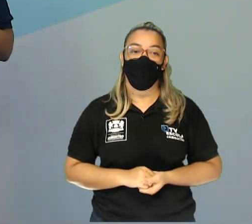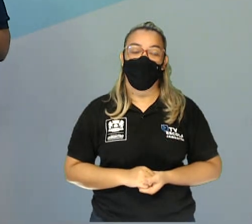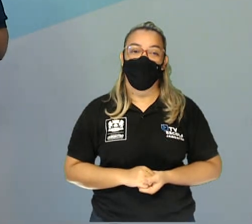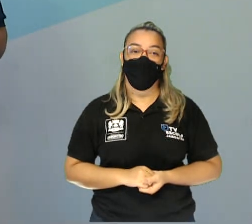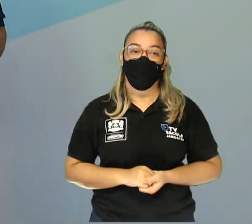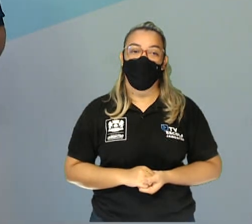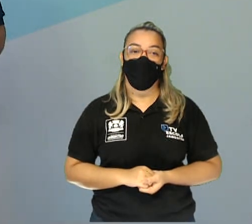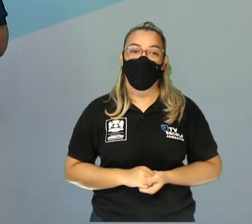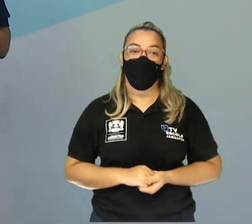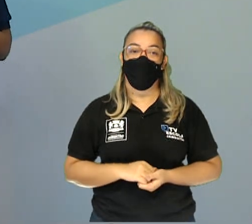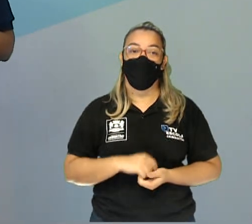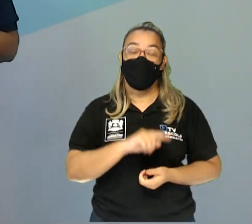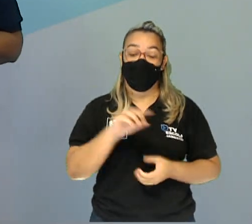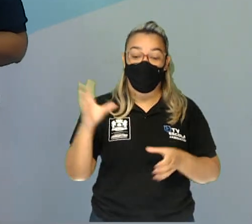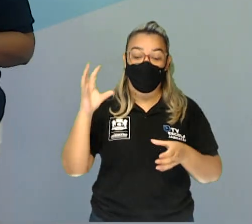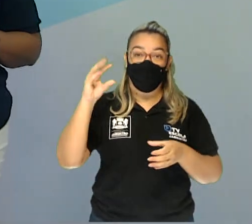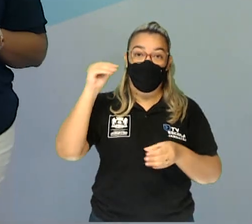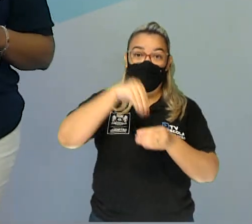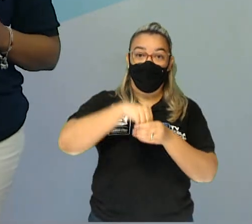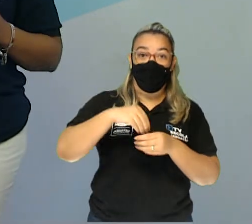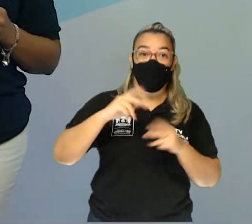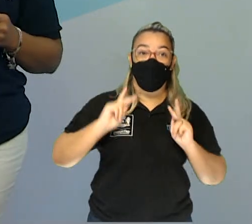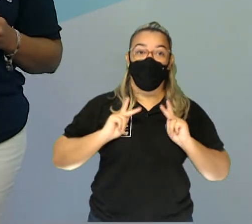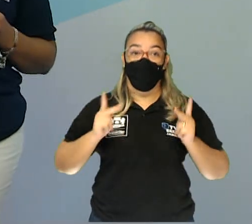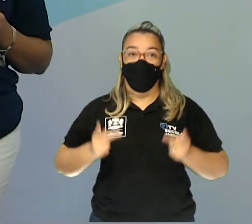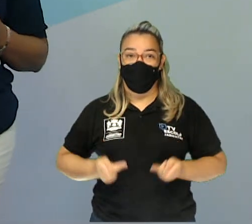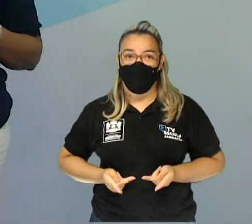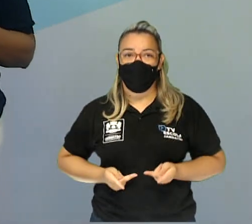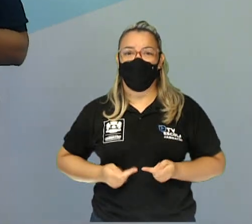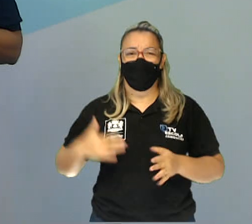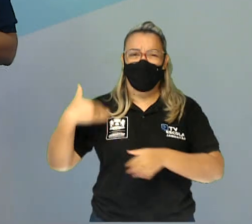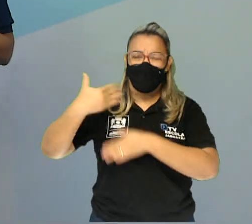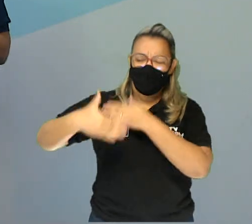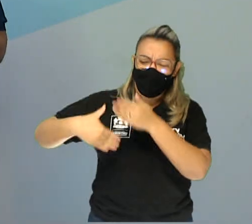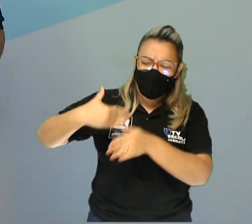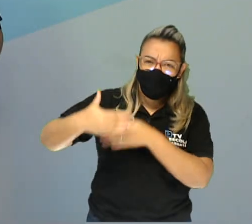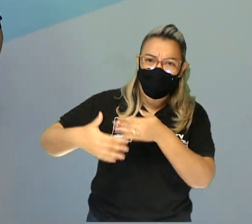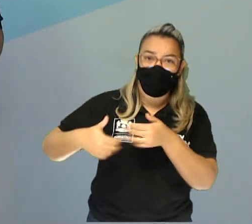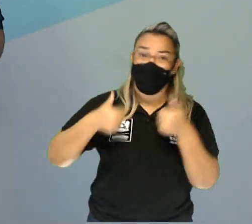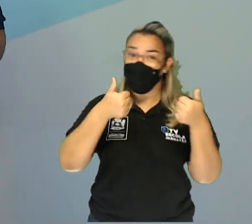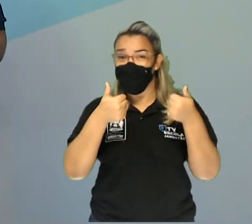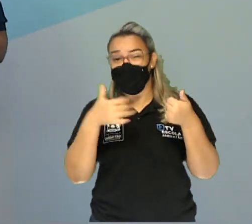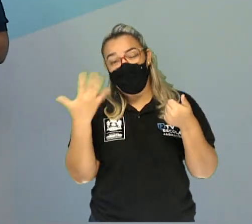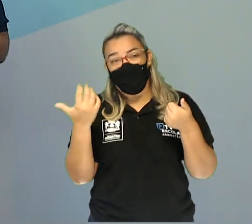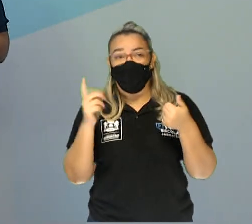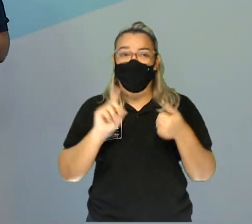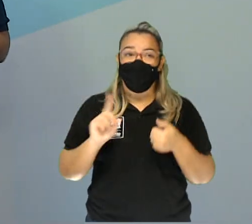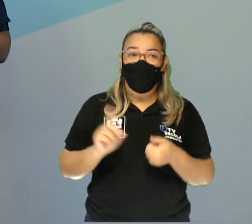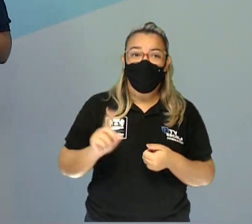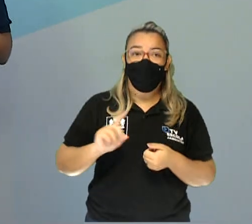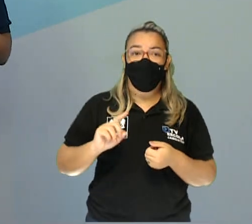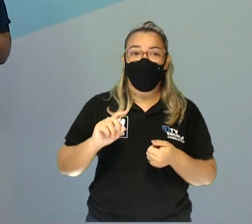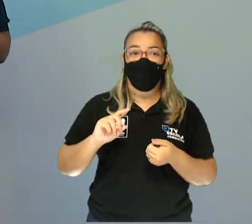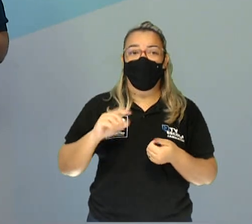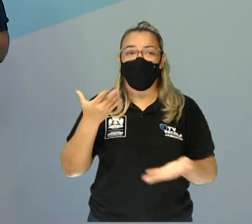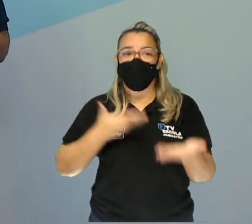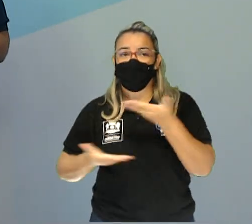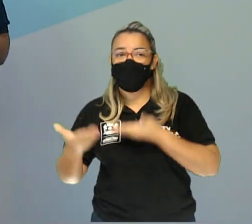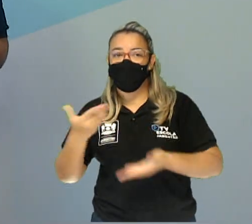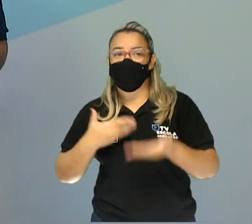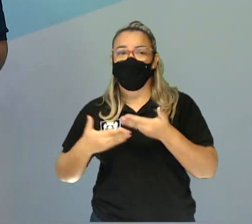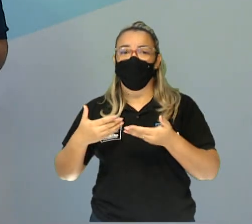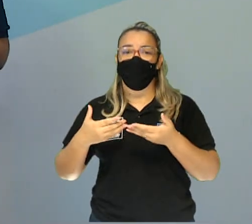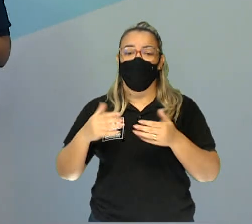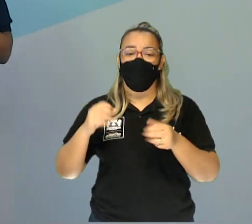A ocupação humana e com elas consequências positivas ou não, colaboram para a construção de uma vila,